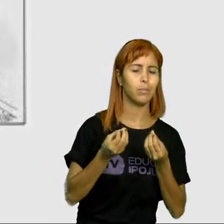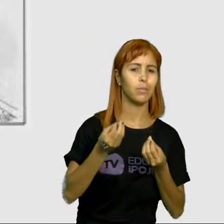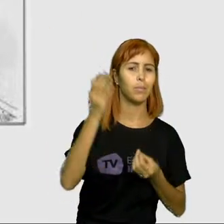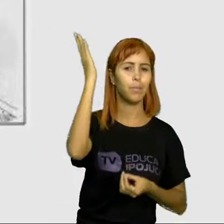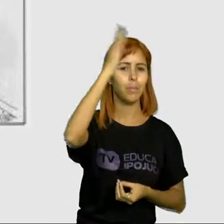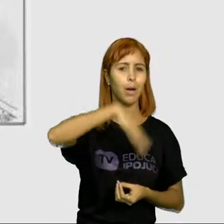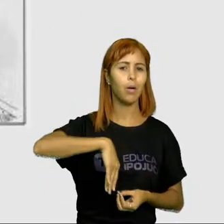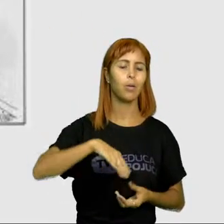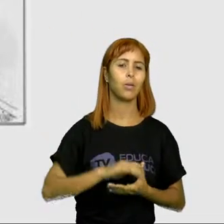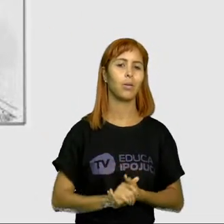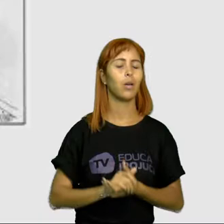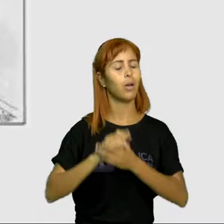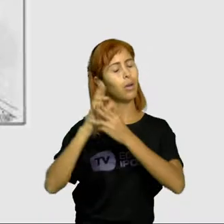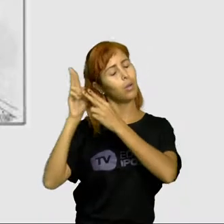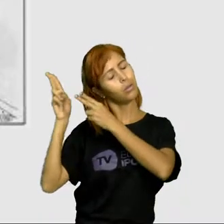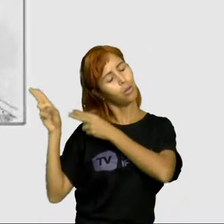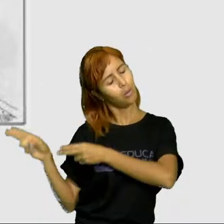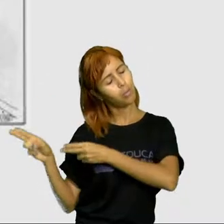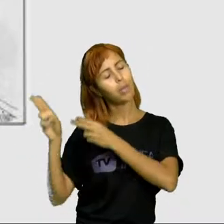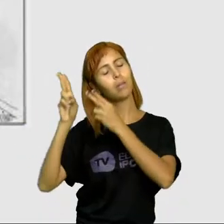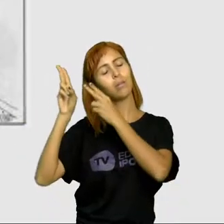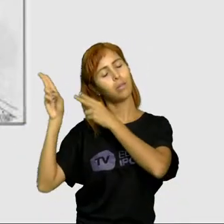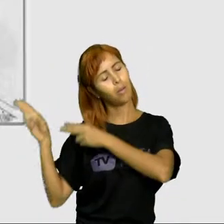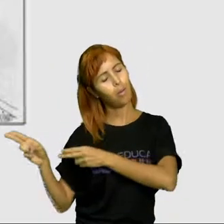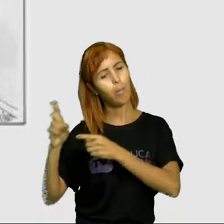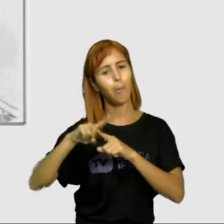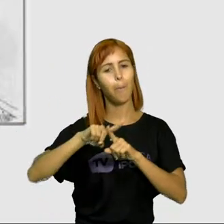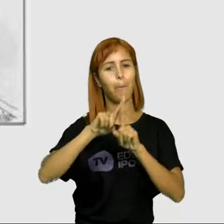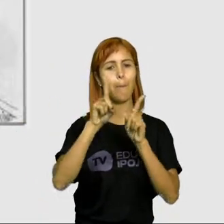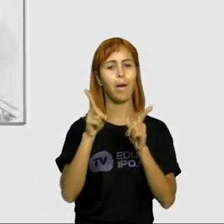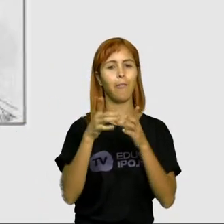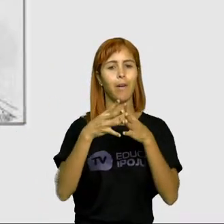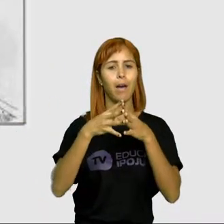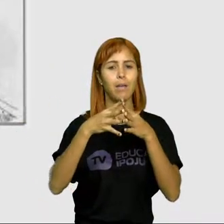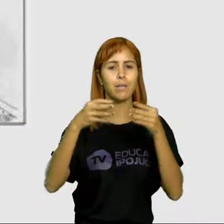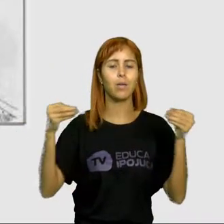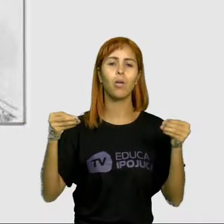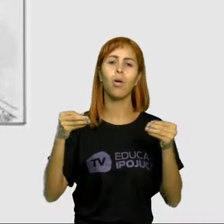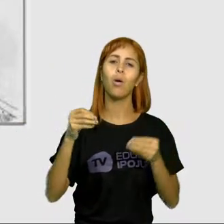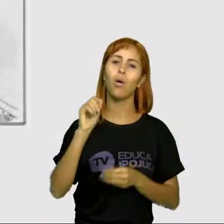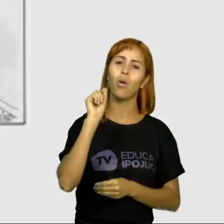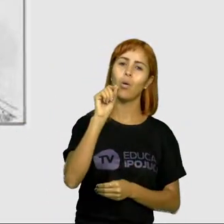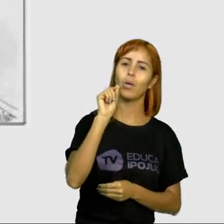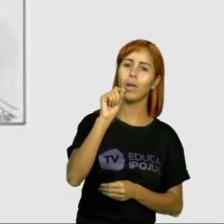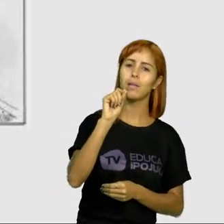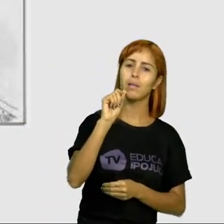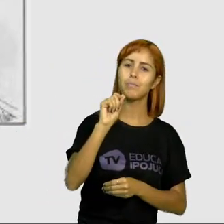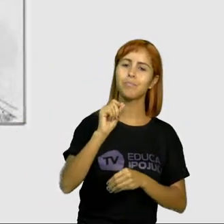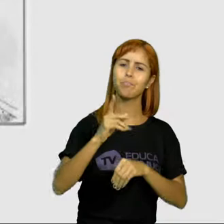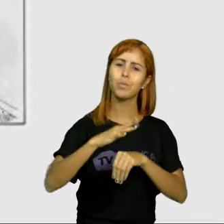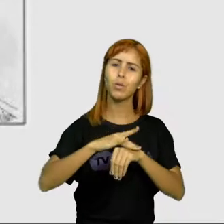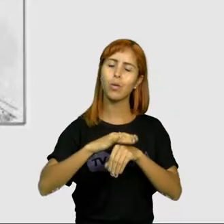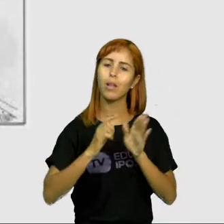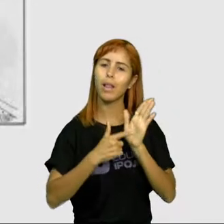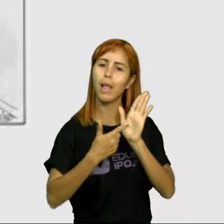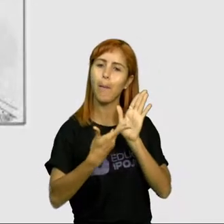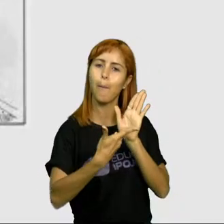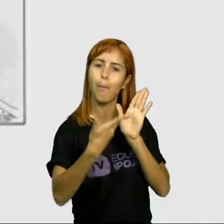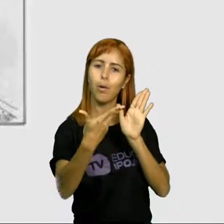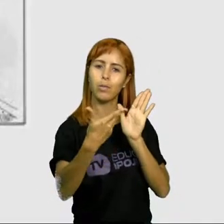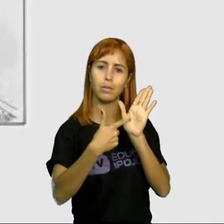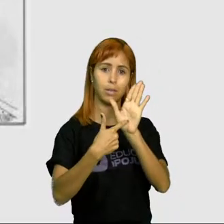coloca, dorme, dorme, mas vai se curar. E aí quem é esse doente que ela está mostrando aí?